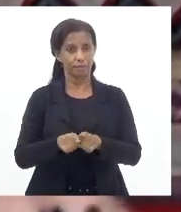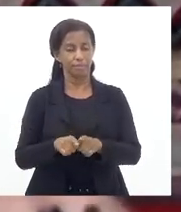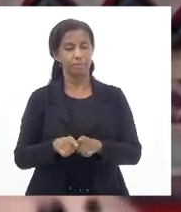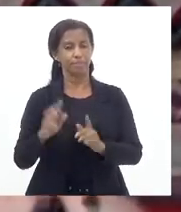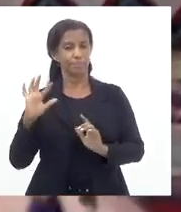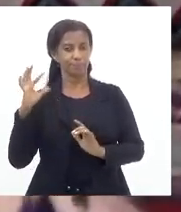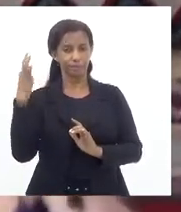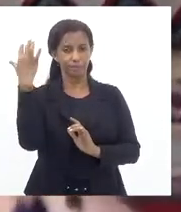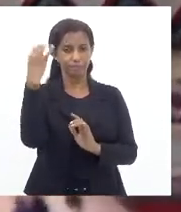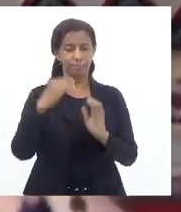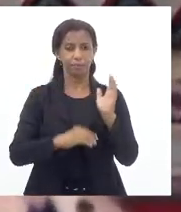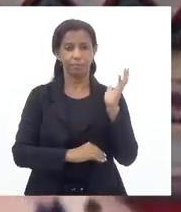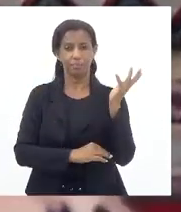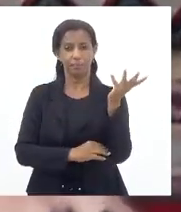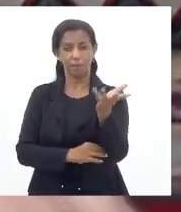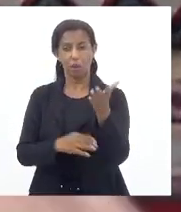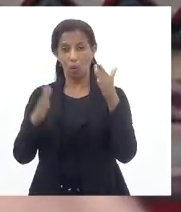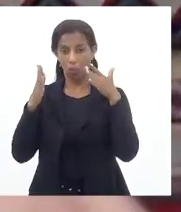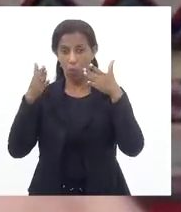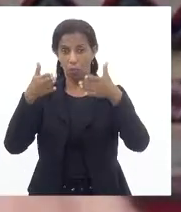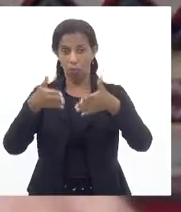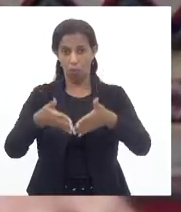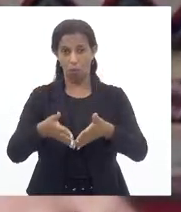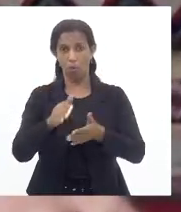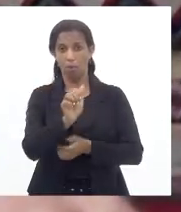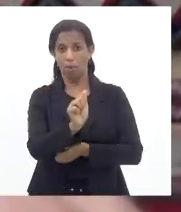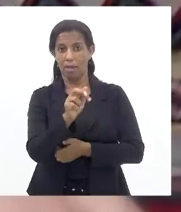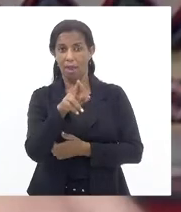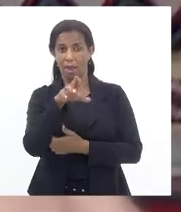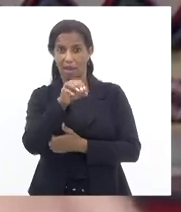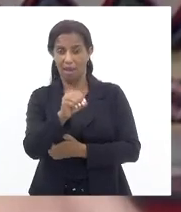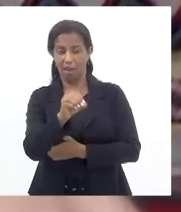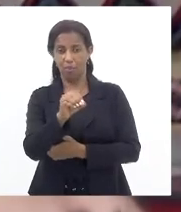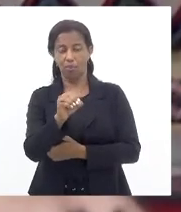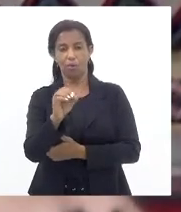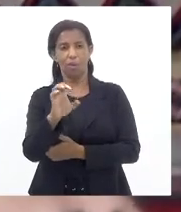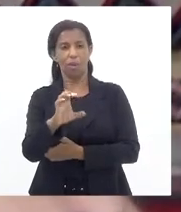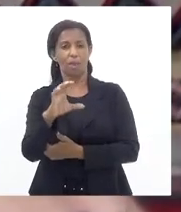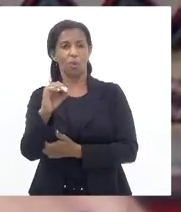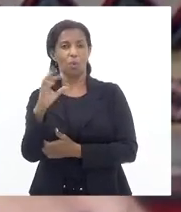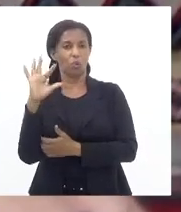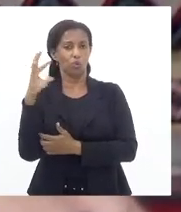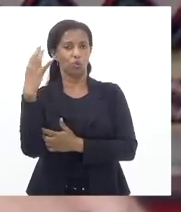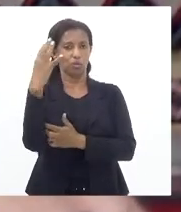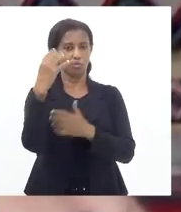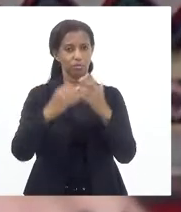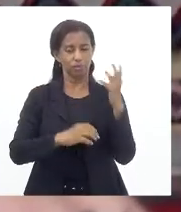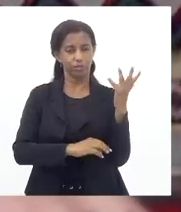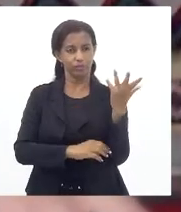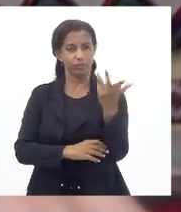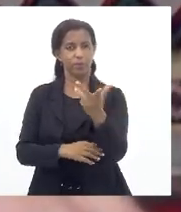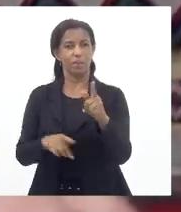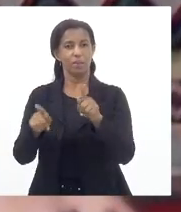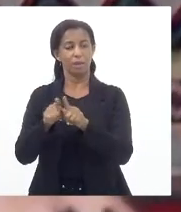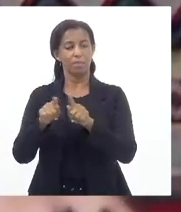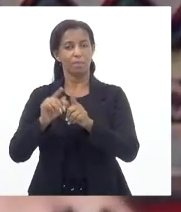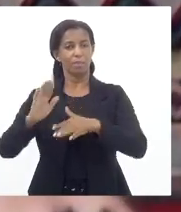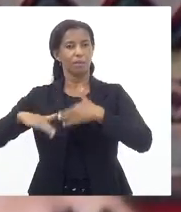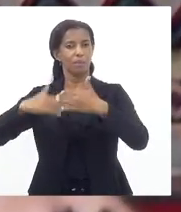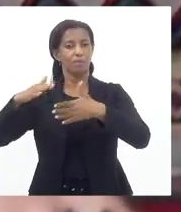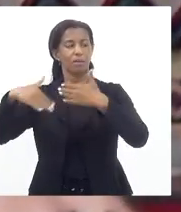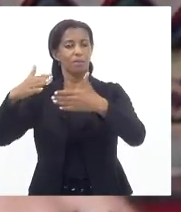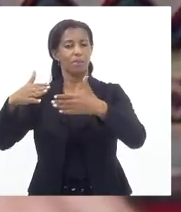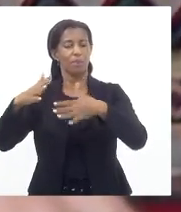meio ambiente, com foco na agroecologia, né, é requisito também para o pleno desenvolvimento